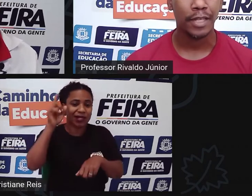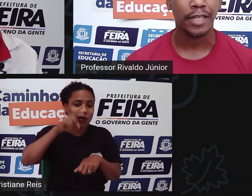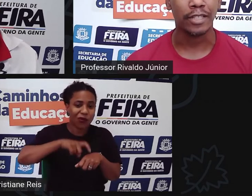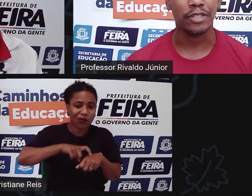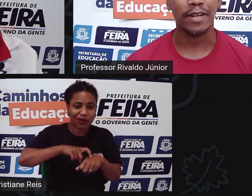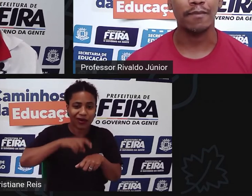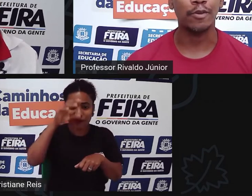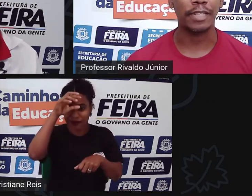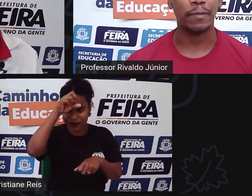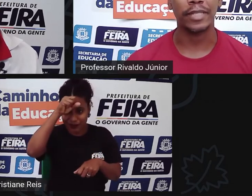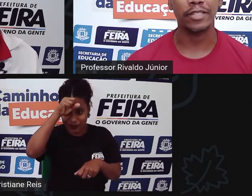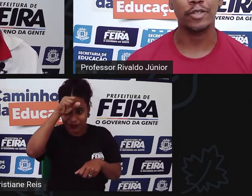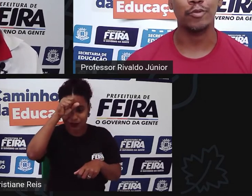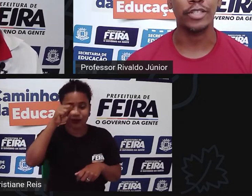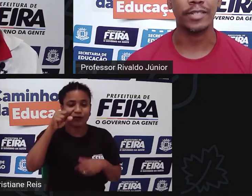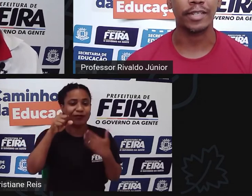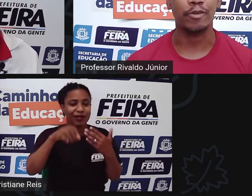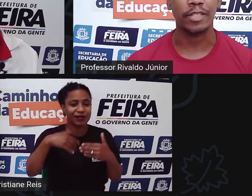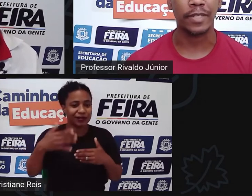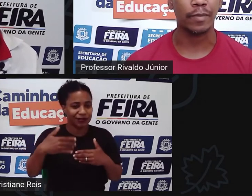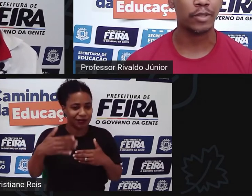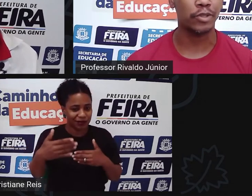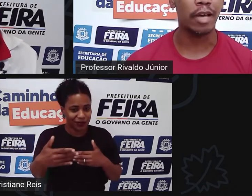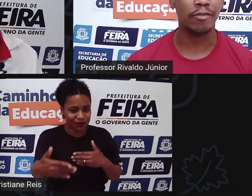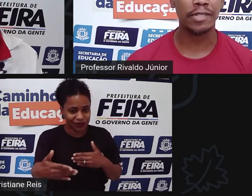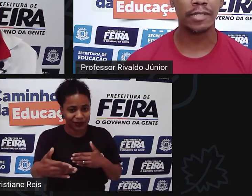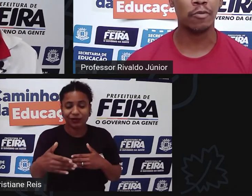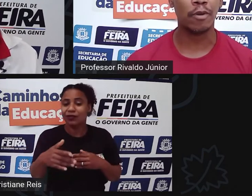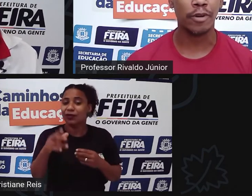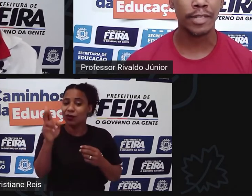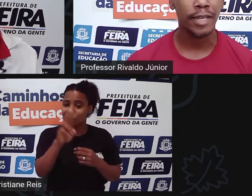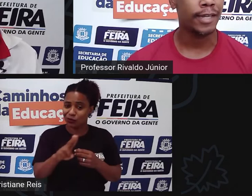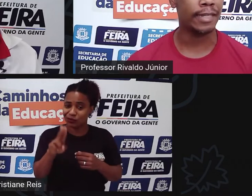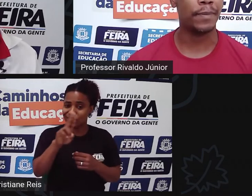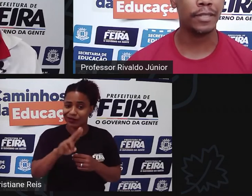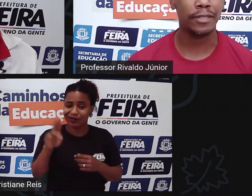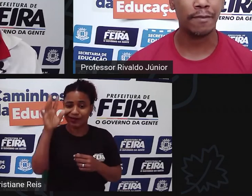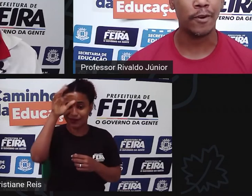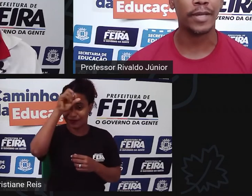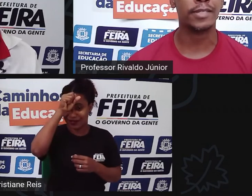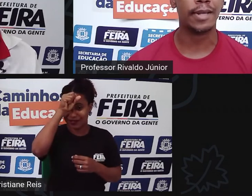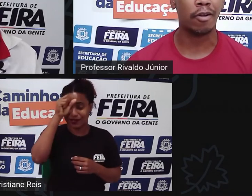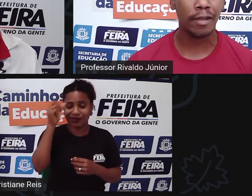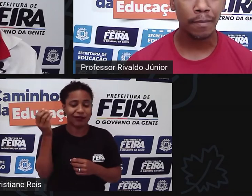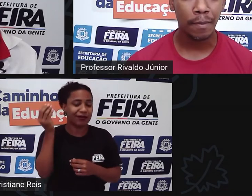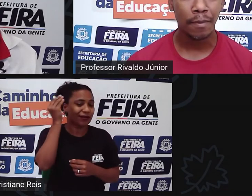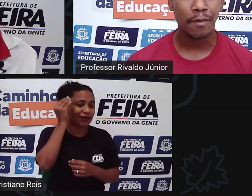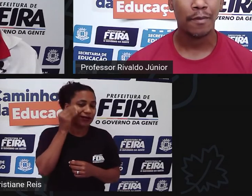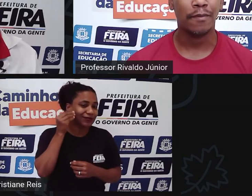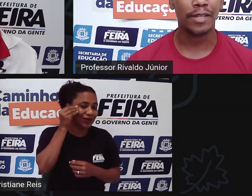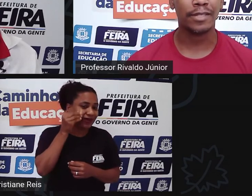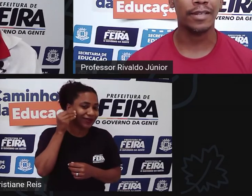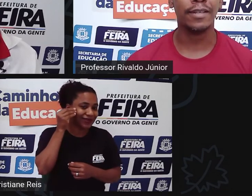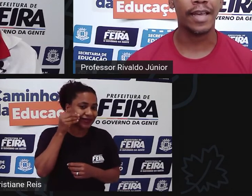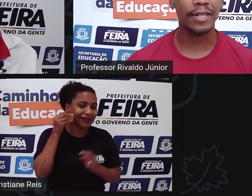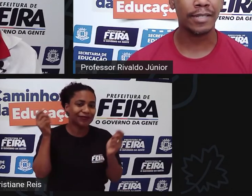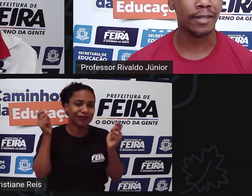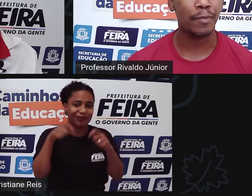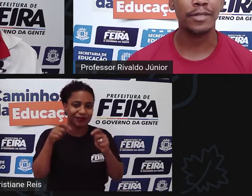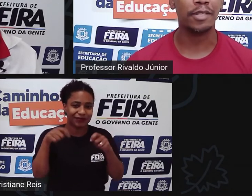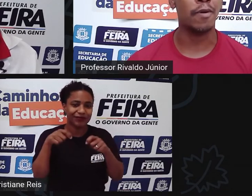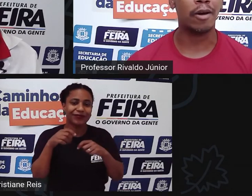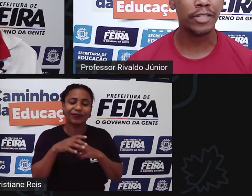que a gente vai levar um tempo para que a gente utilize aquele conhecimento mas toda aula nos ensina alguma coisa independente da forma que essa aula vai ser